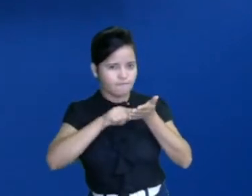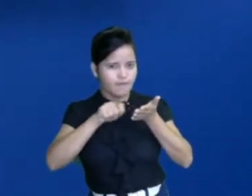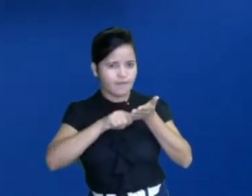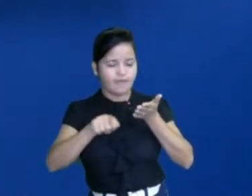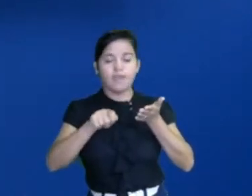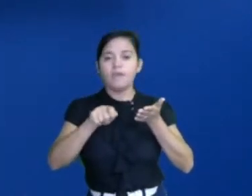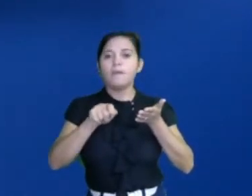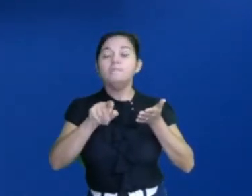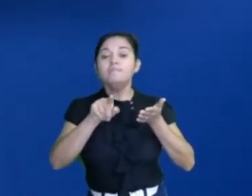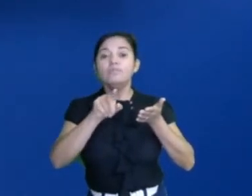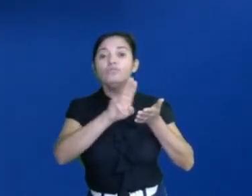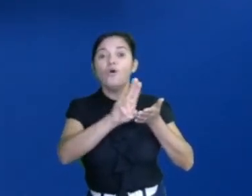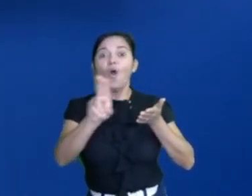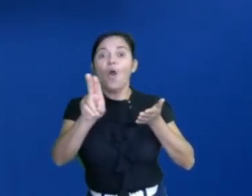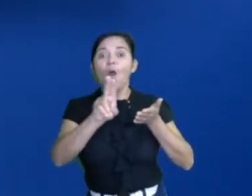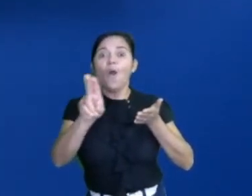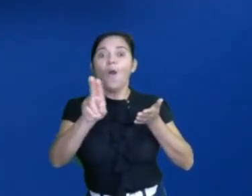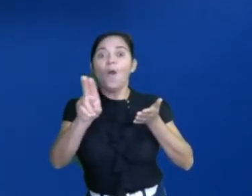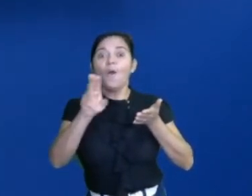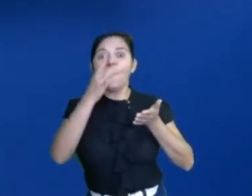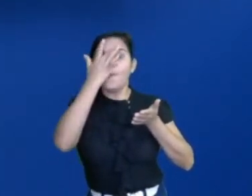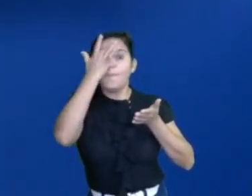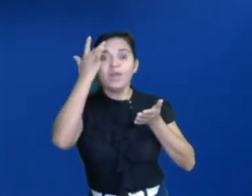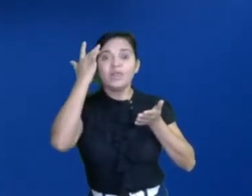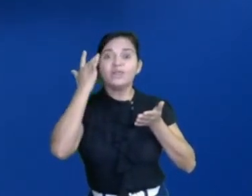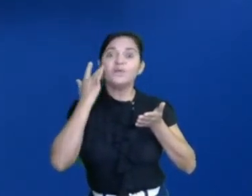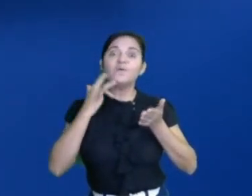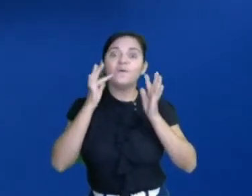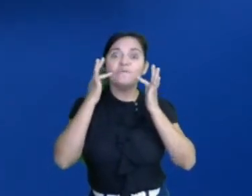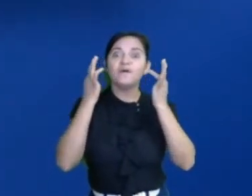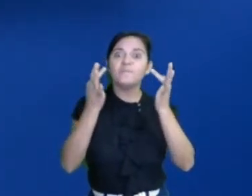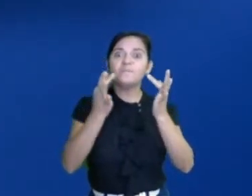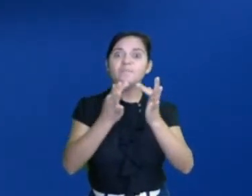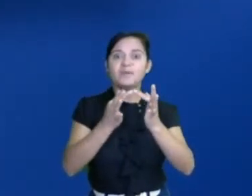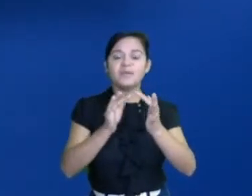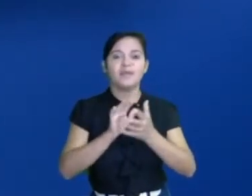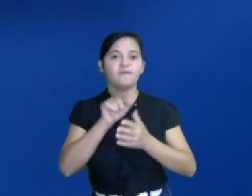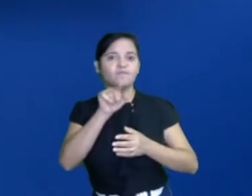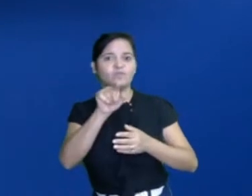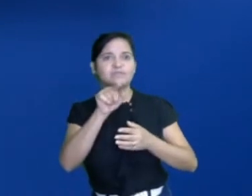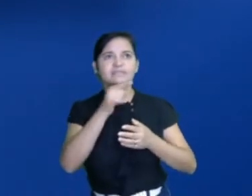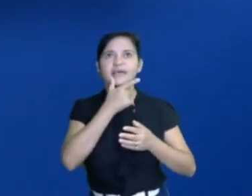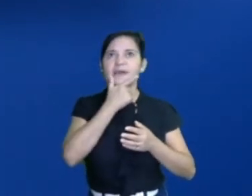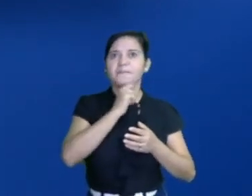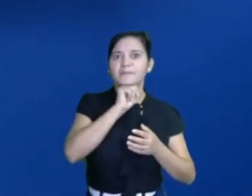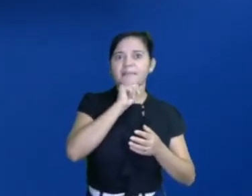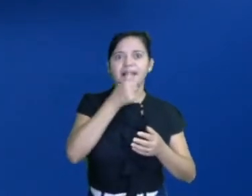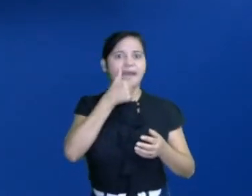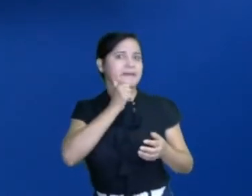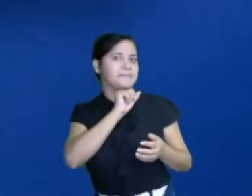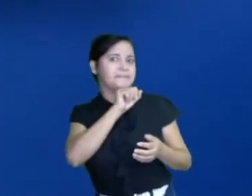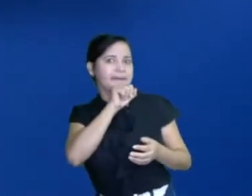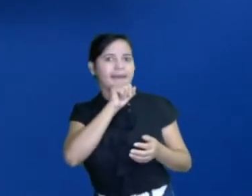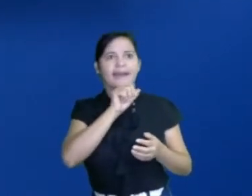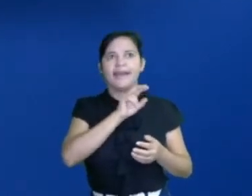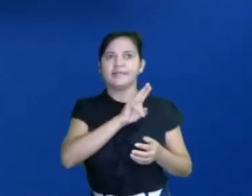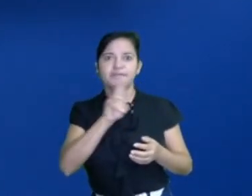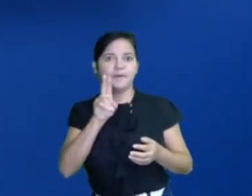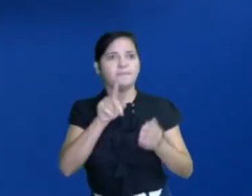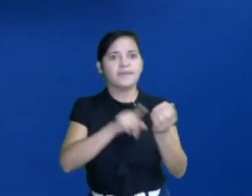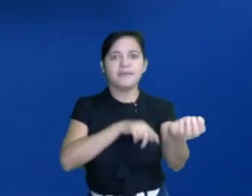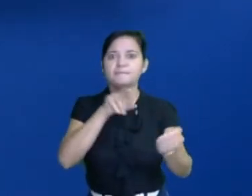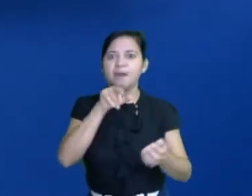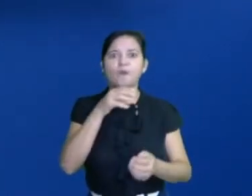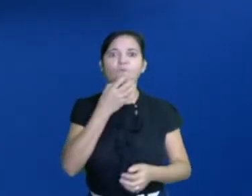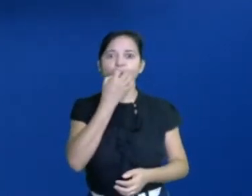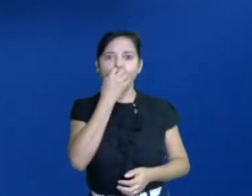coloca o nome das pessoas que você vai desenhar. O nome do papai, o nome da mamãe, o nome dos irmãos, até